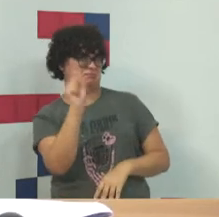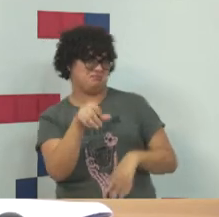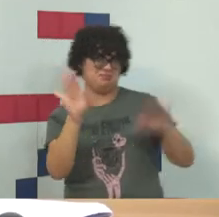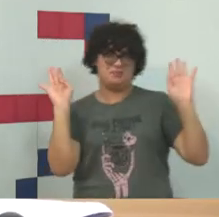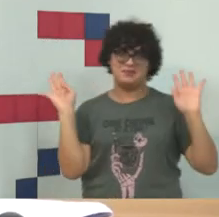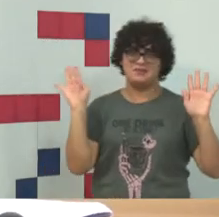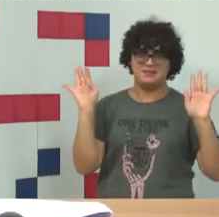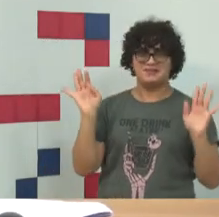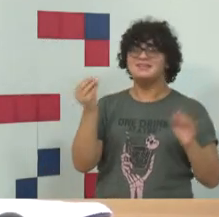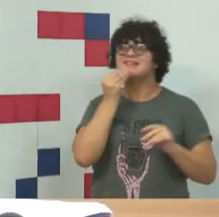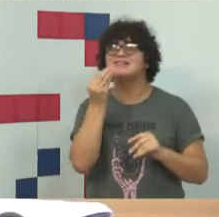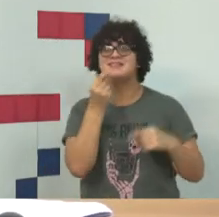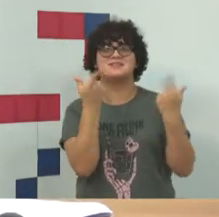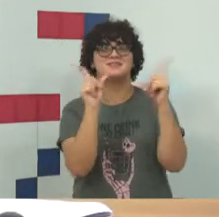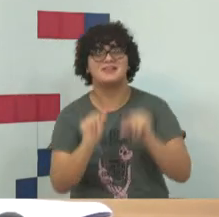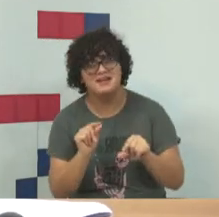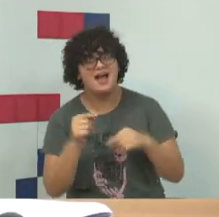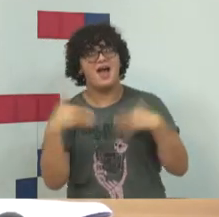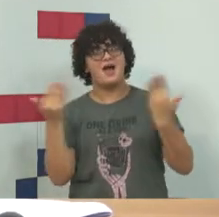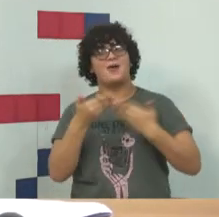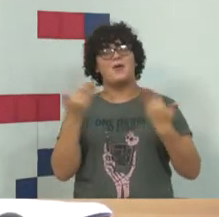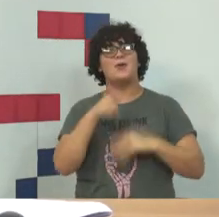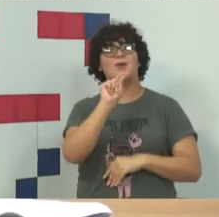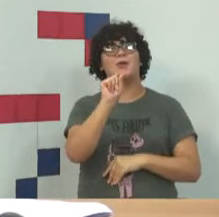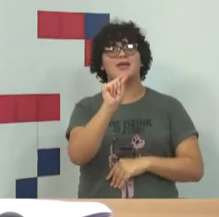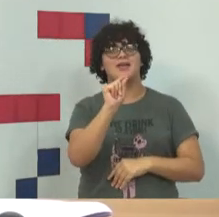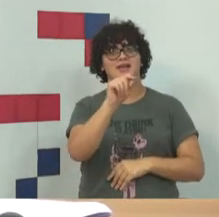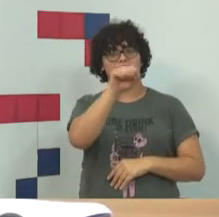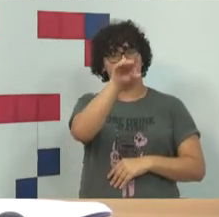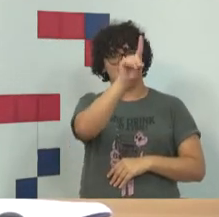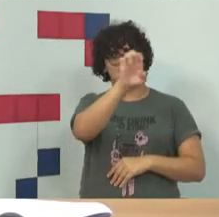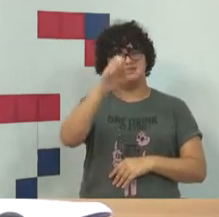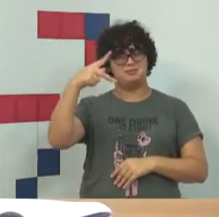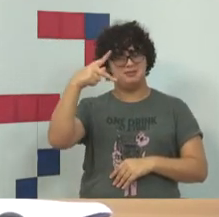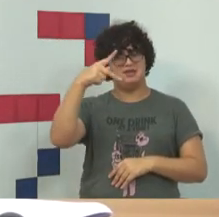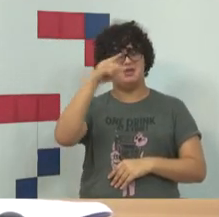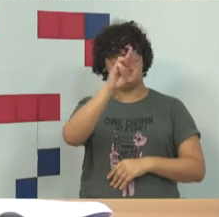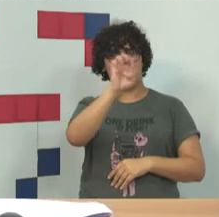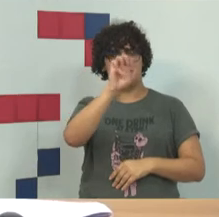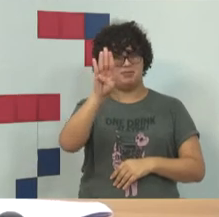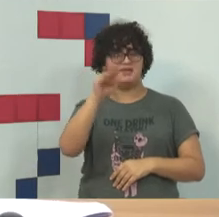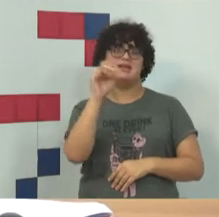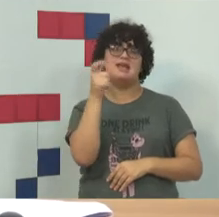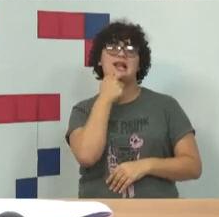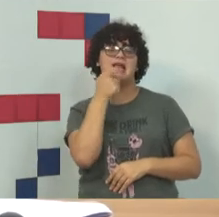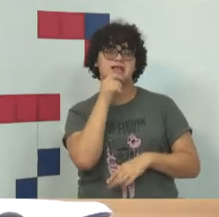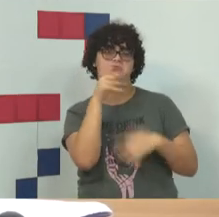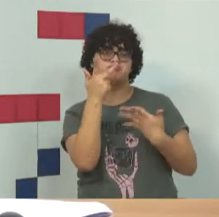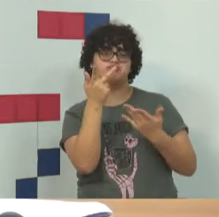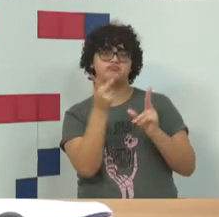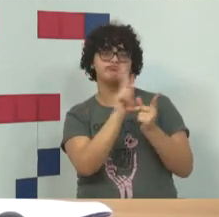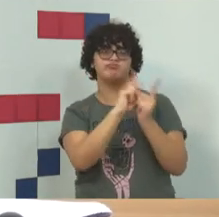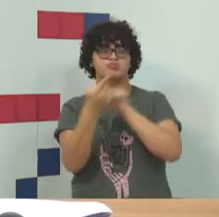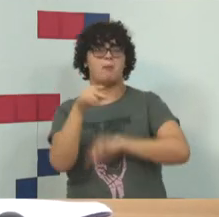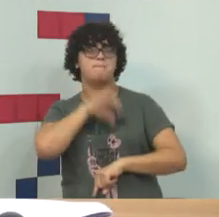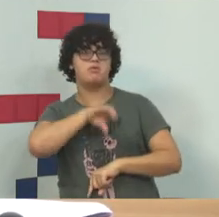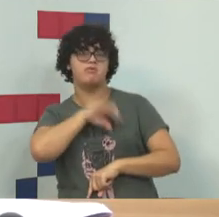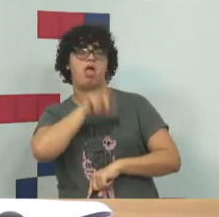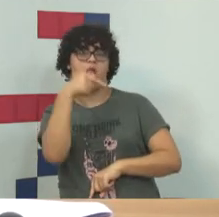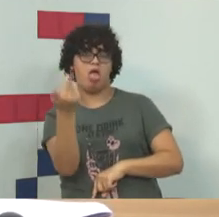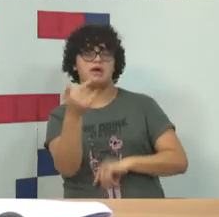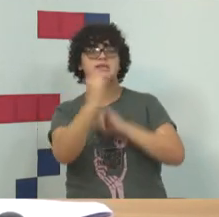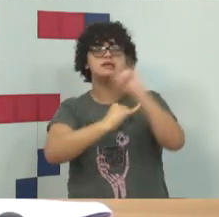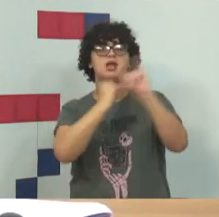combater isso. O que eu queria falar de Deep Web, e talvez o Cidl consiga, é que ele também